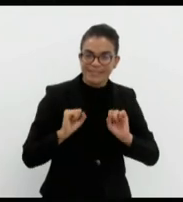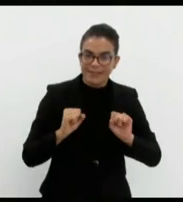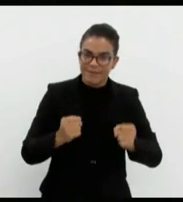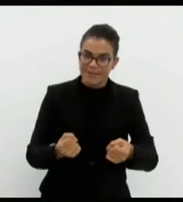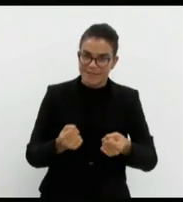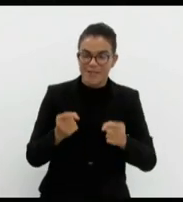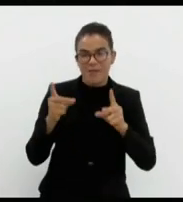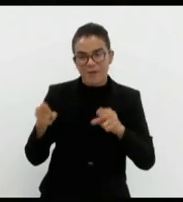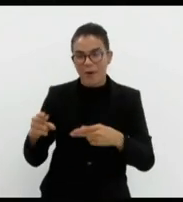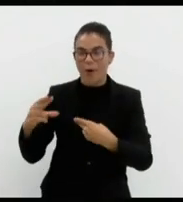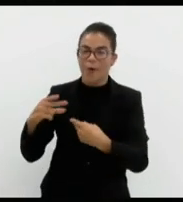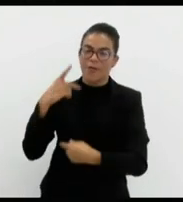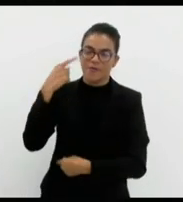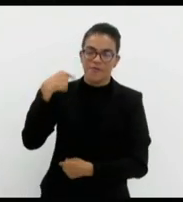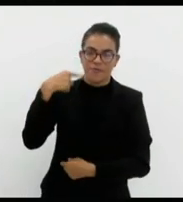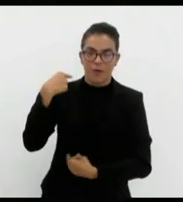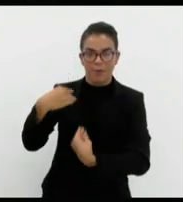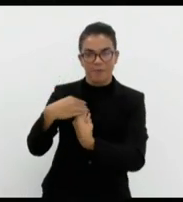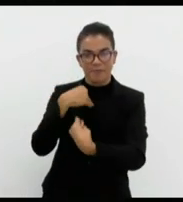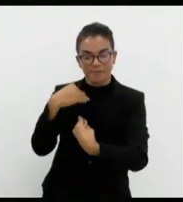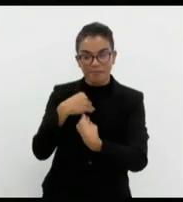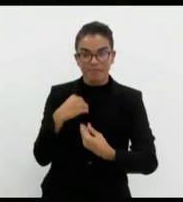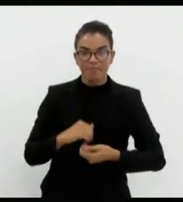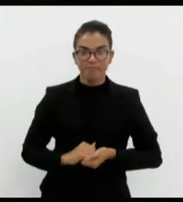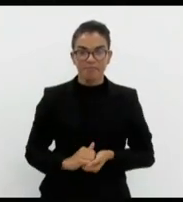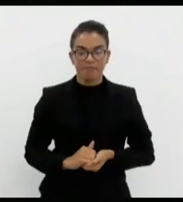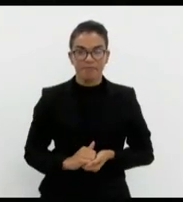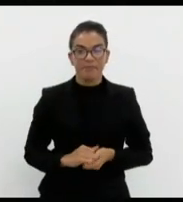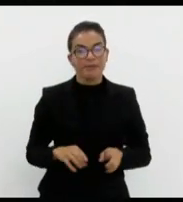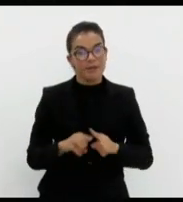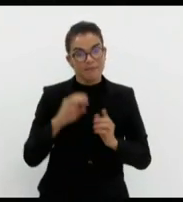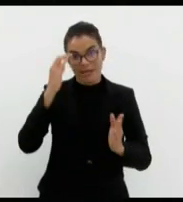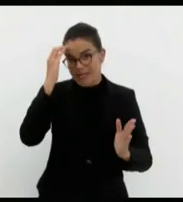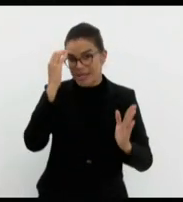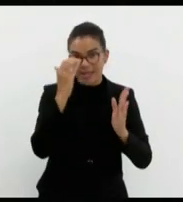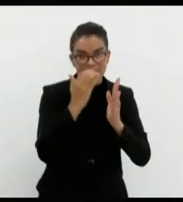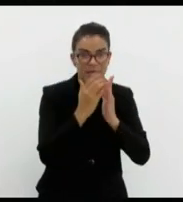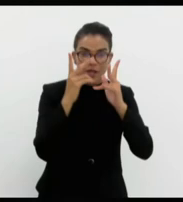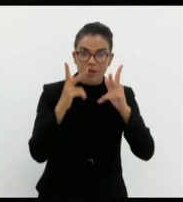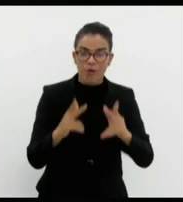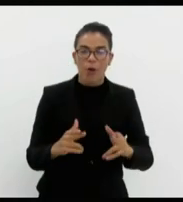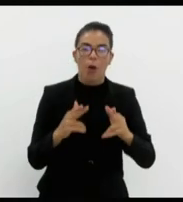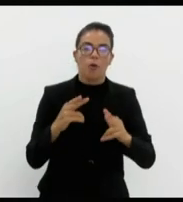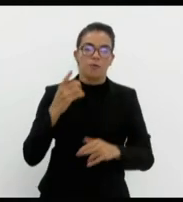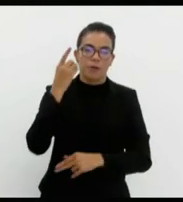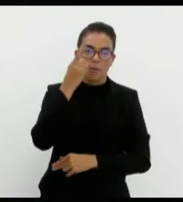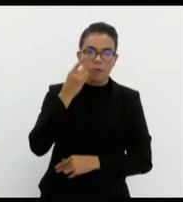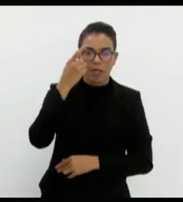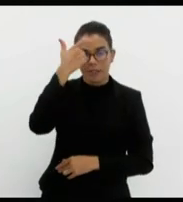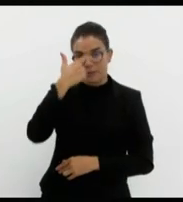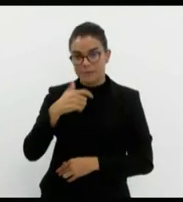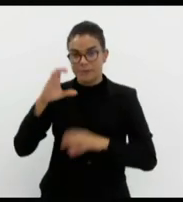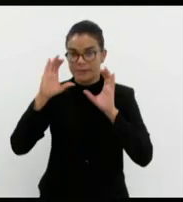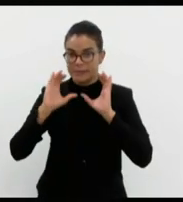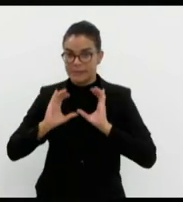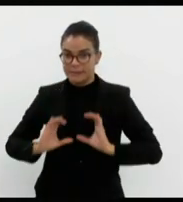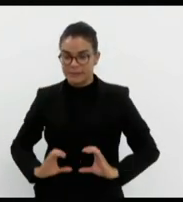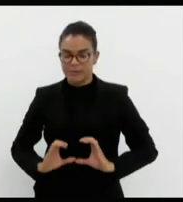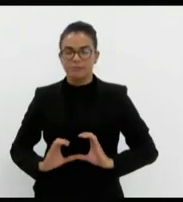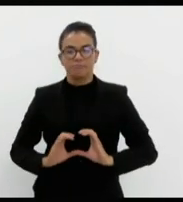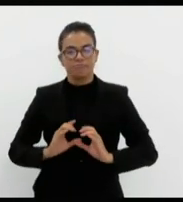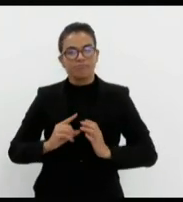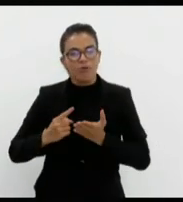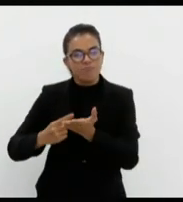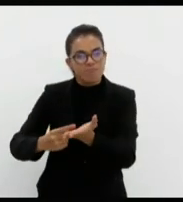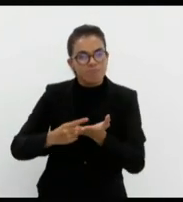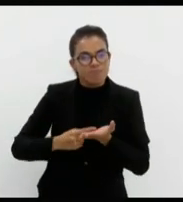me aconselho aos advogados. Assim, cumprindo meus deveres de parlamentar, de cidadã que sou, meu compromisso com